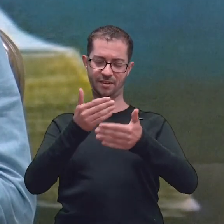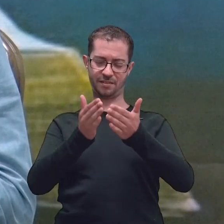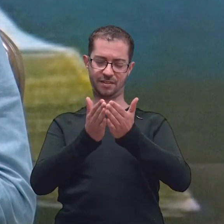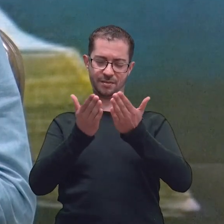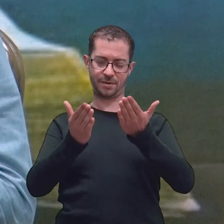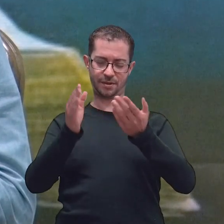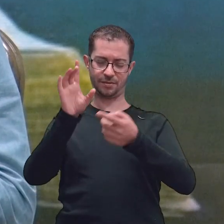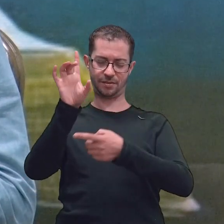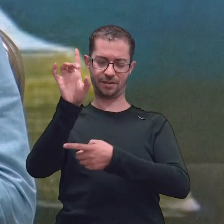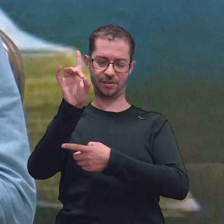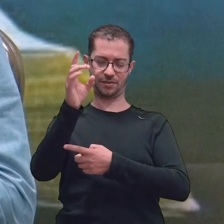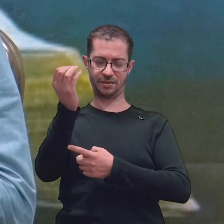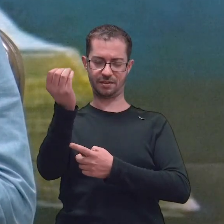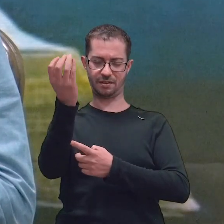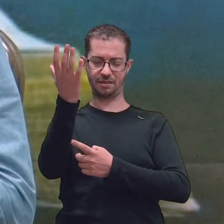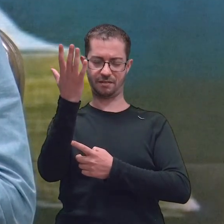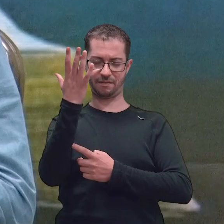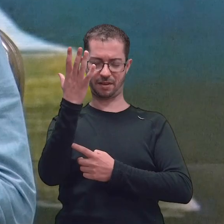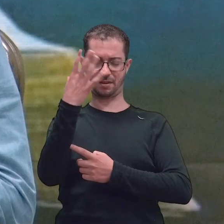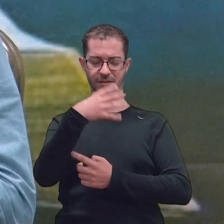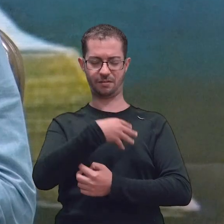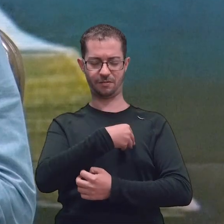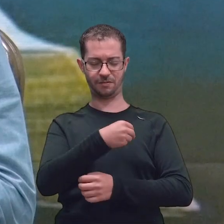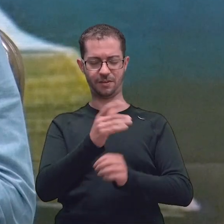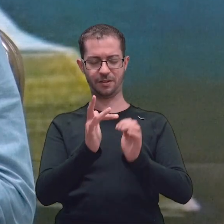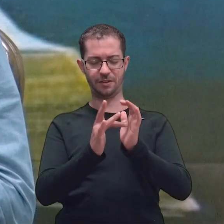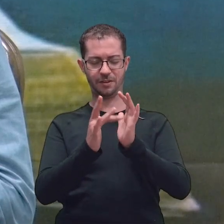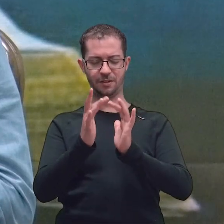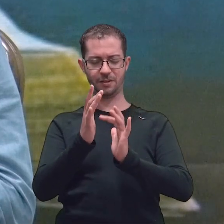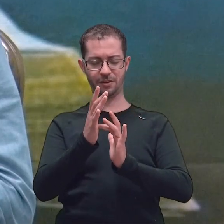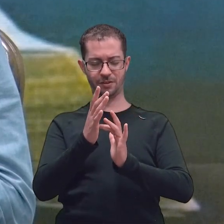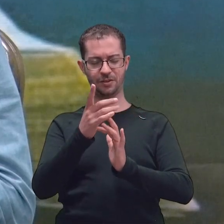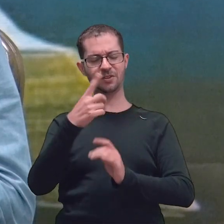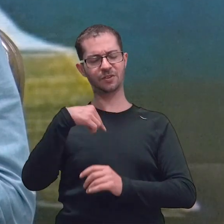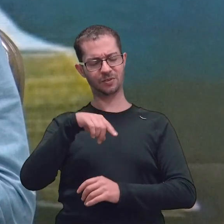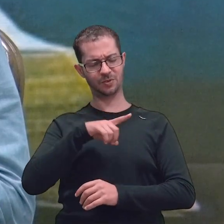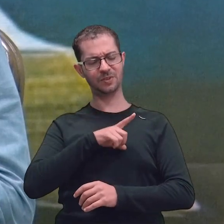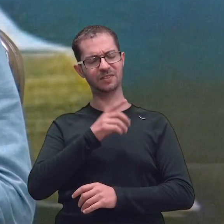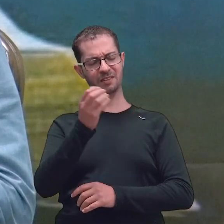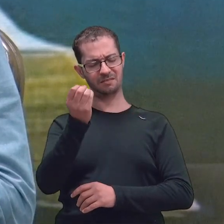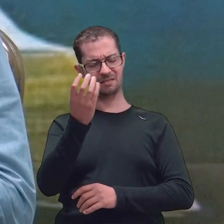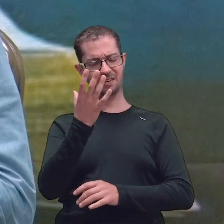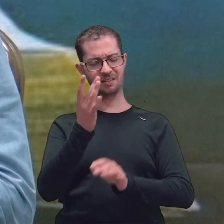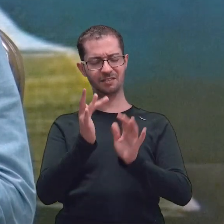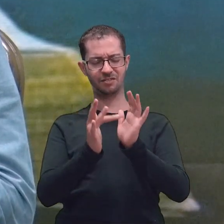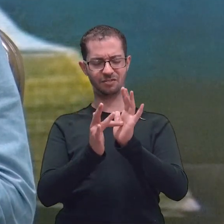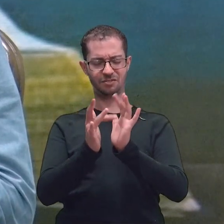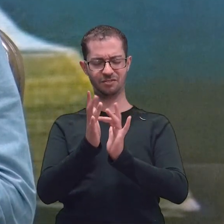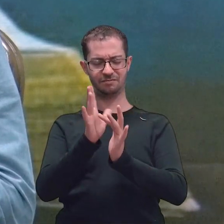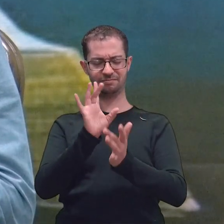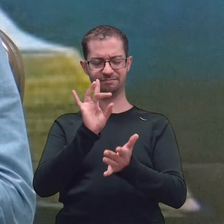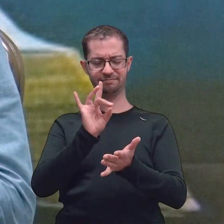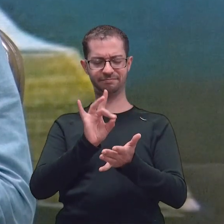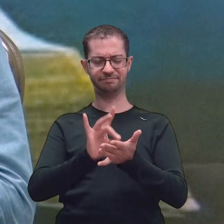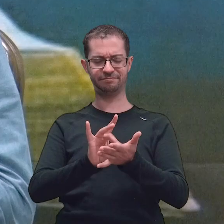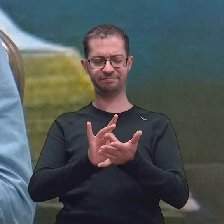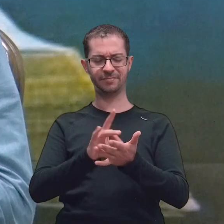revela o Teu Filho Jesus, nos revele o Teu Filho Jesus, para que